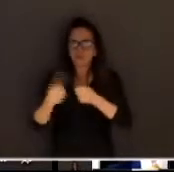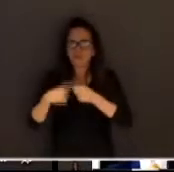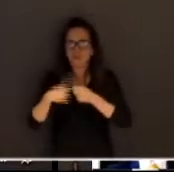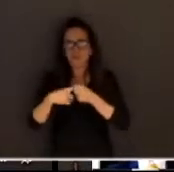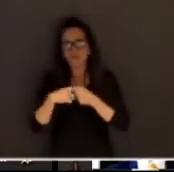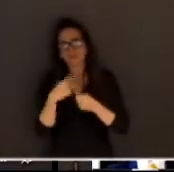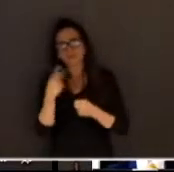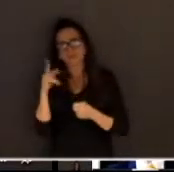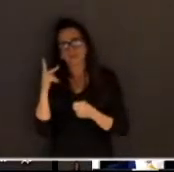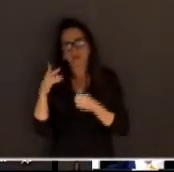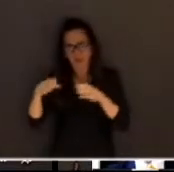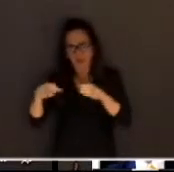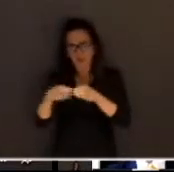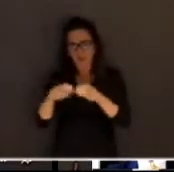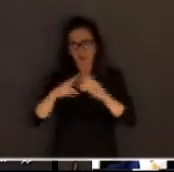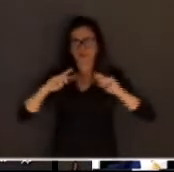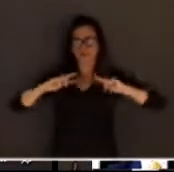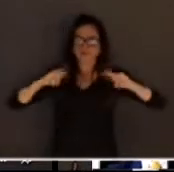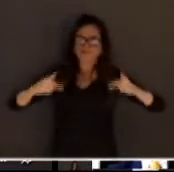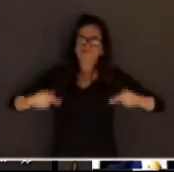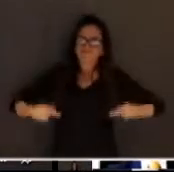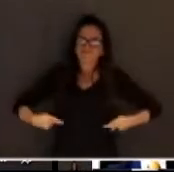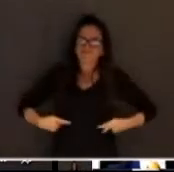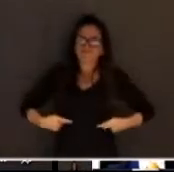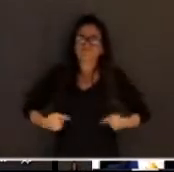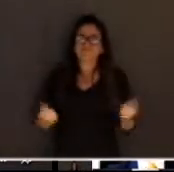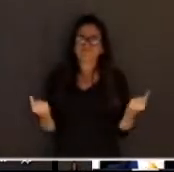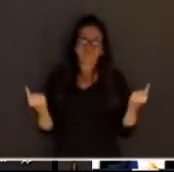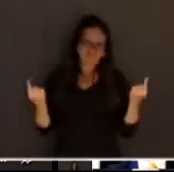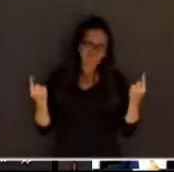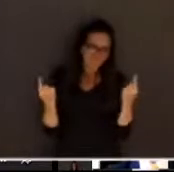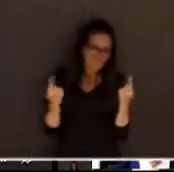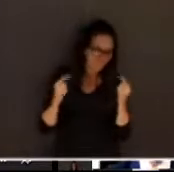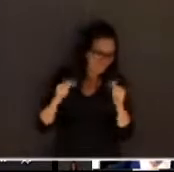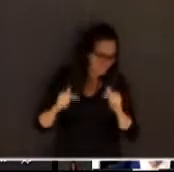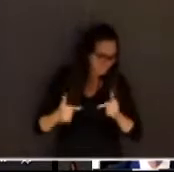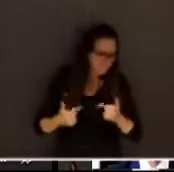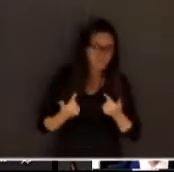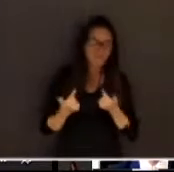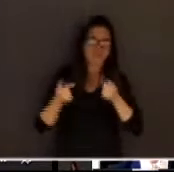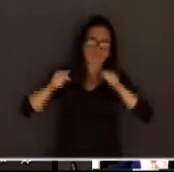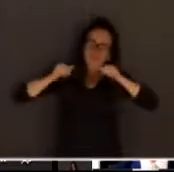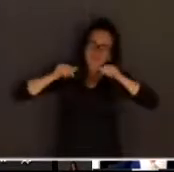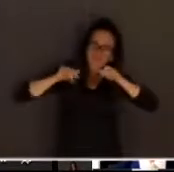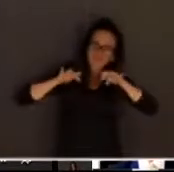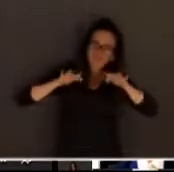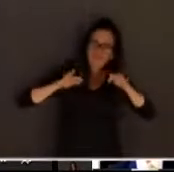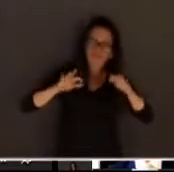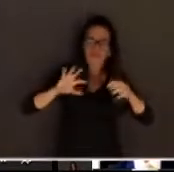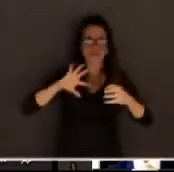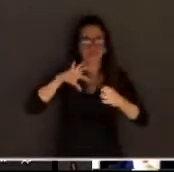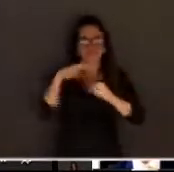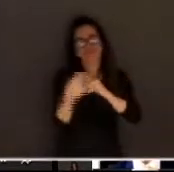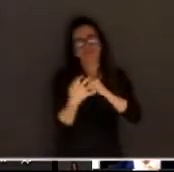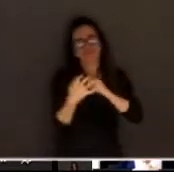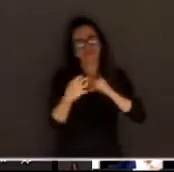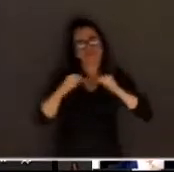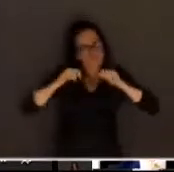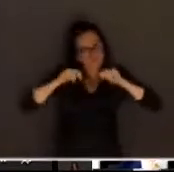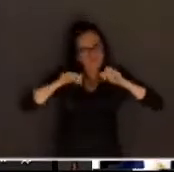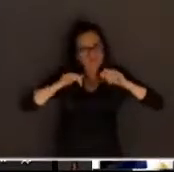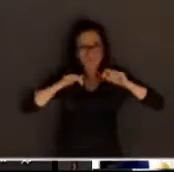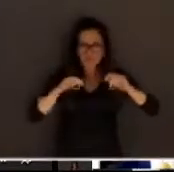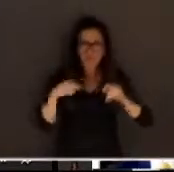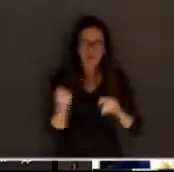a comunidade humana vem enfrentando essa pandemia. Essa pandemia do coronavírus